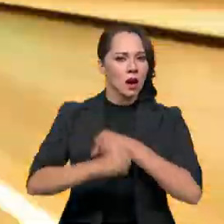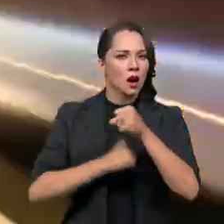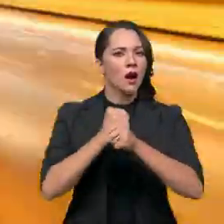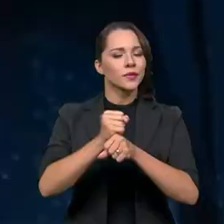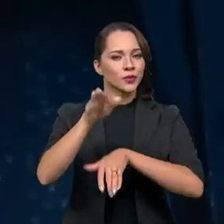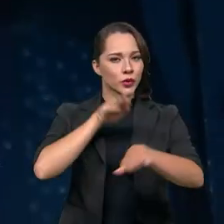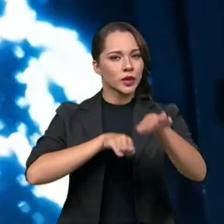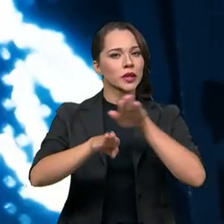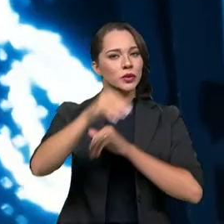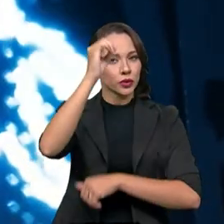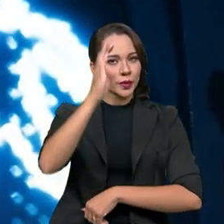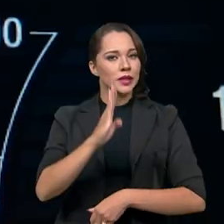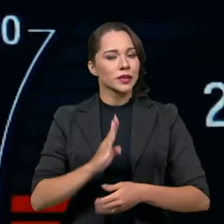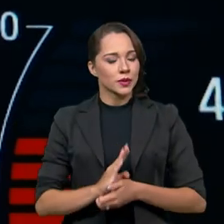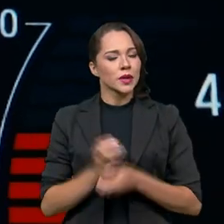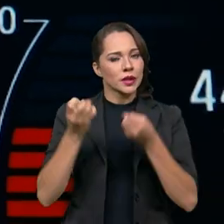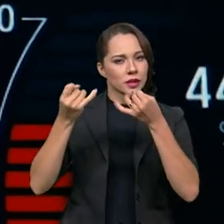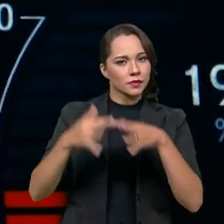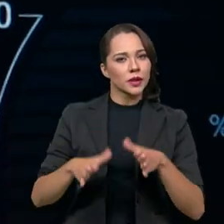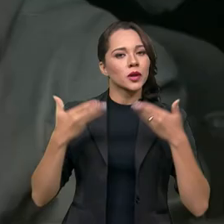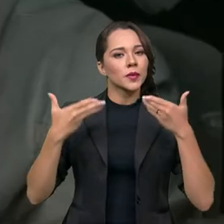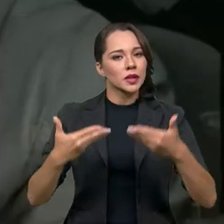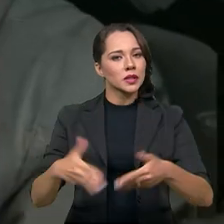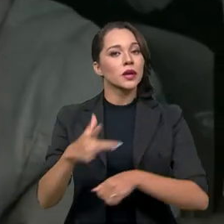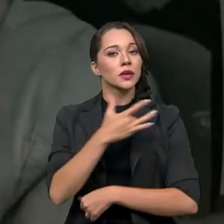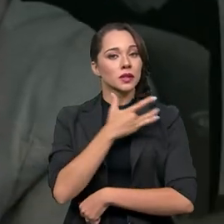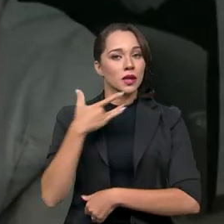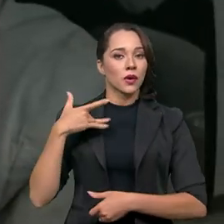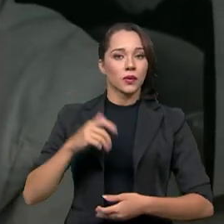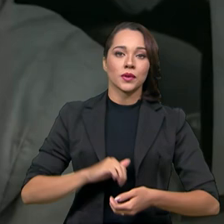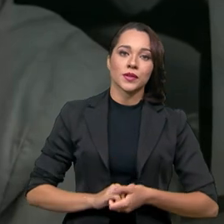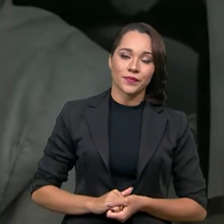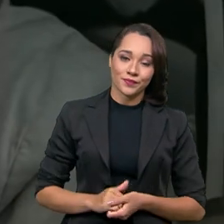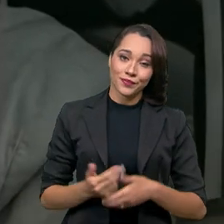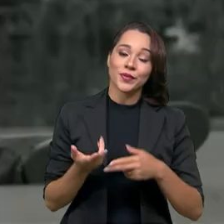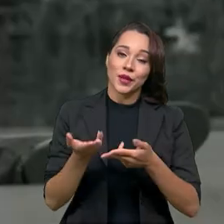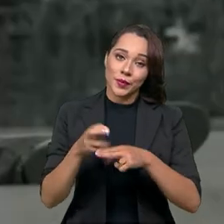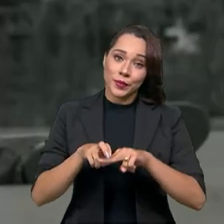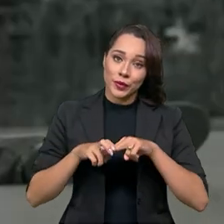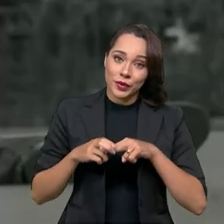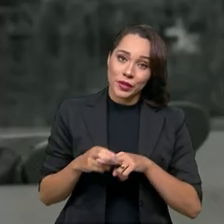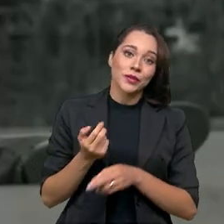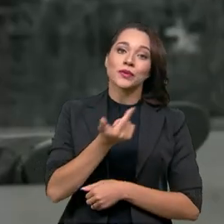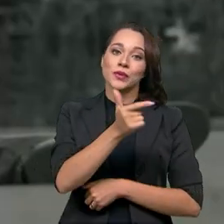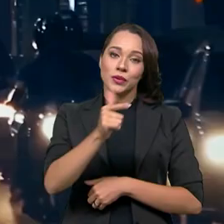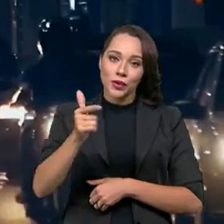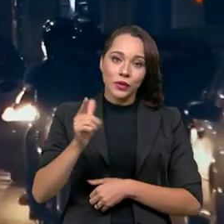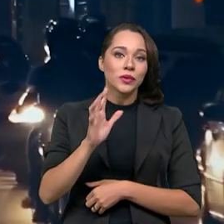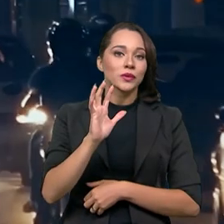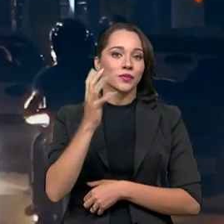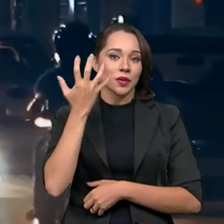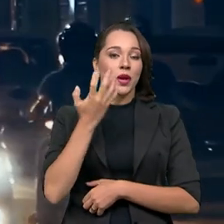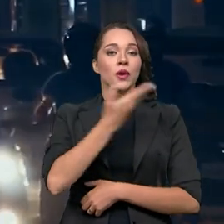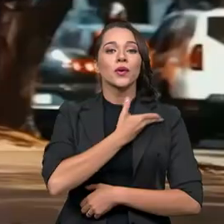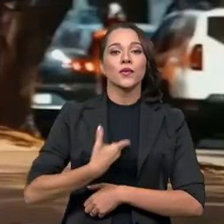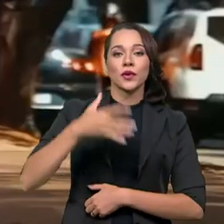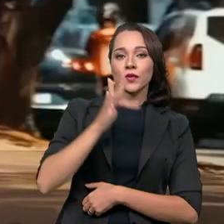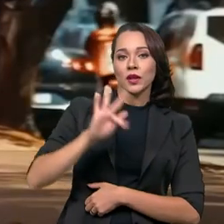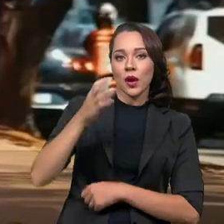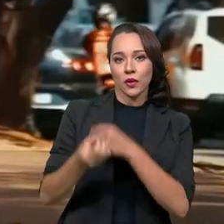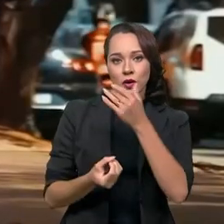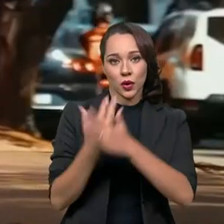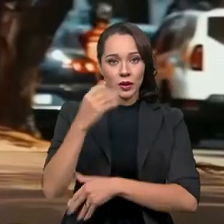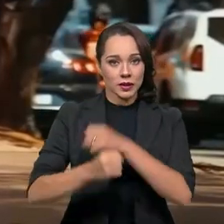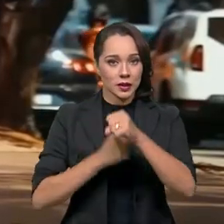no trânsito brasileiro, segundo dados do Ministério da Saúde. É por esse e outros motivos que o governo federal criou,